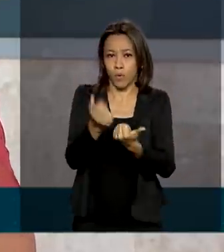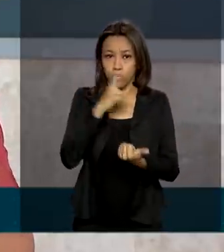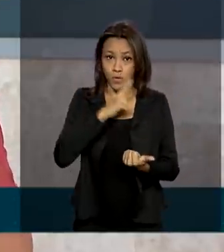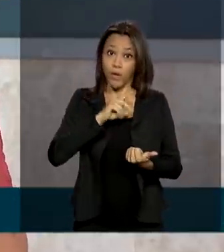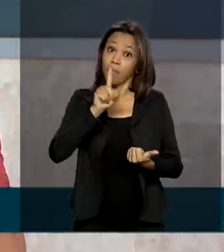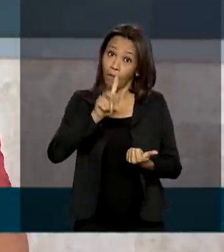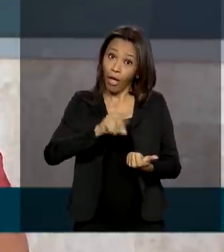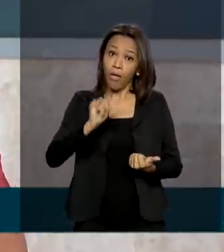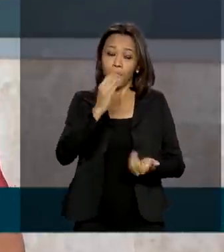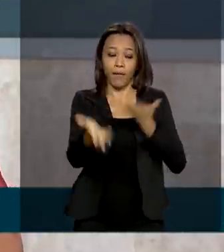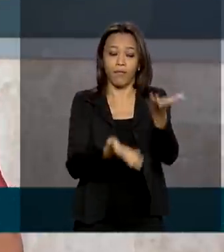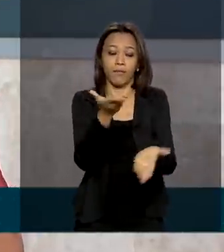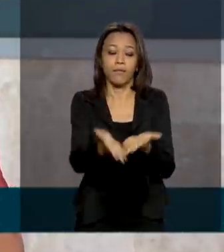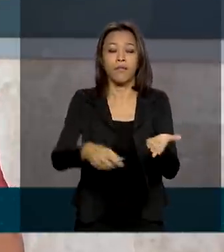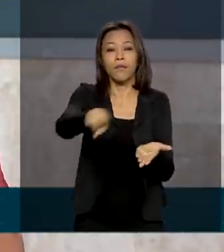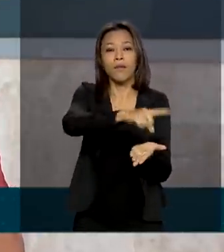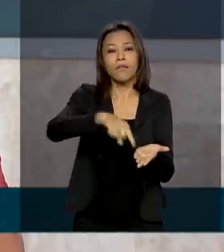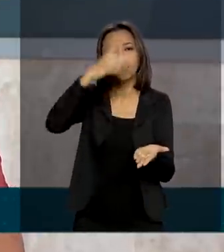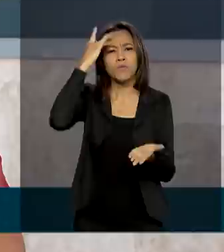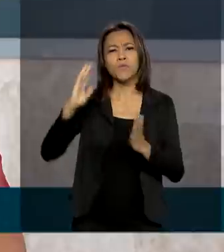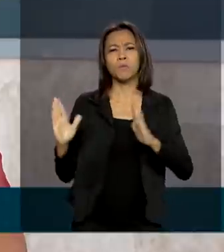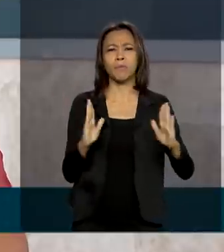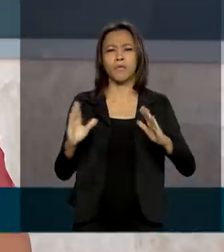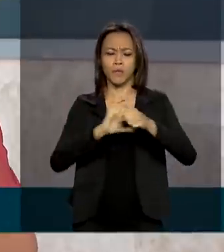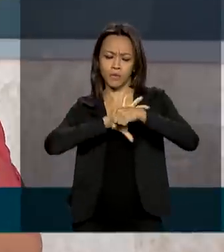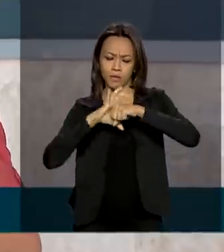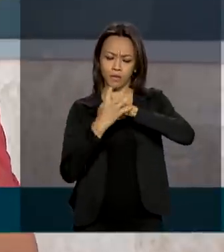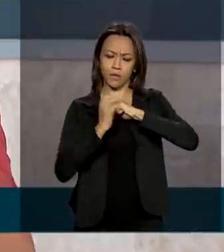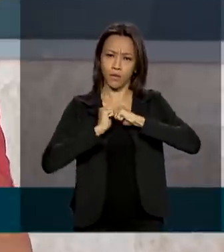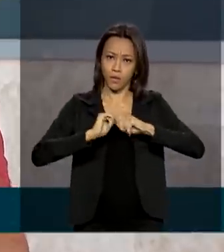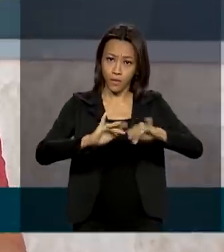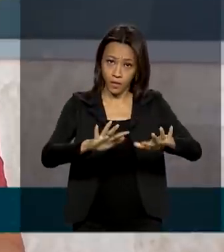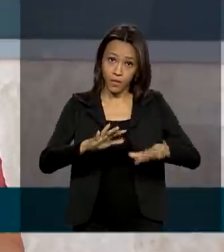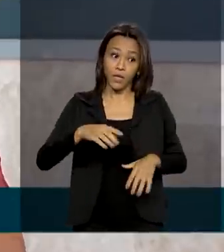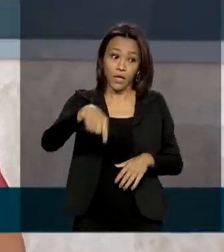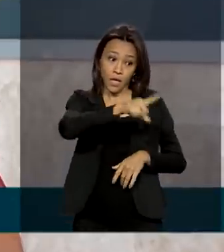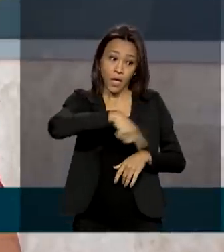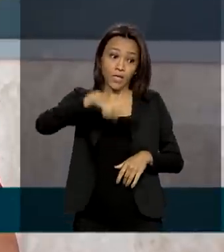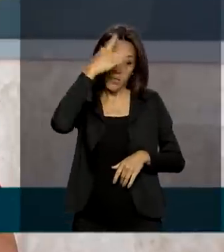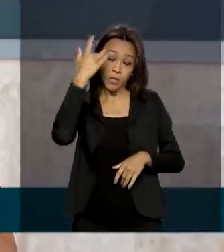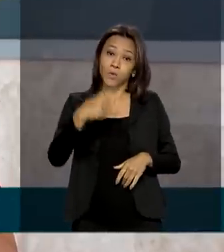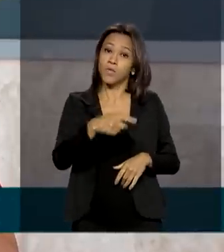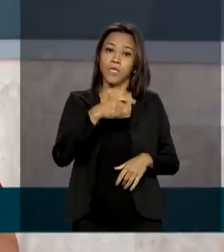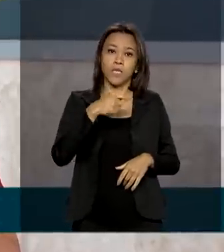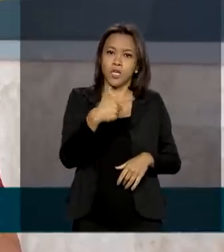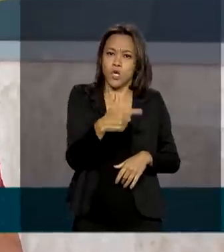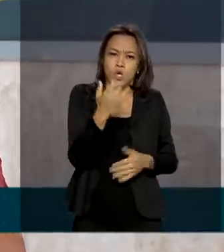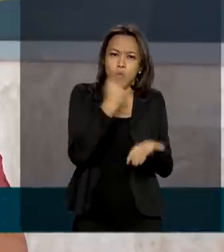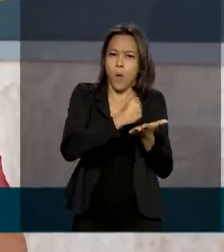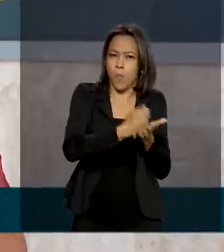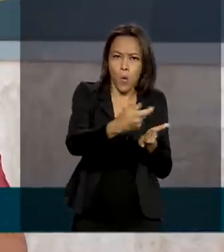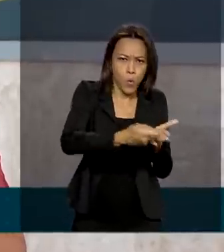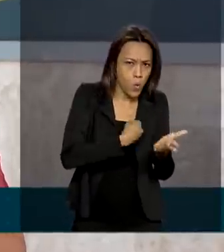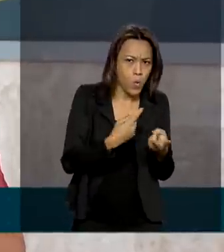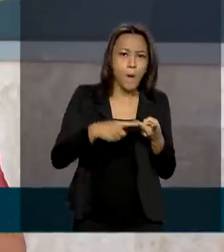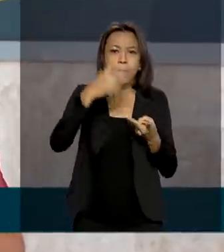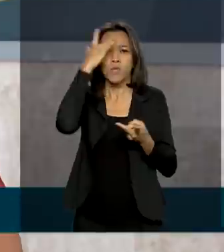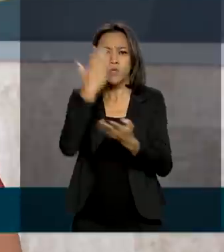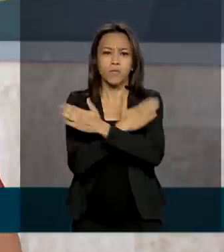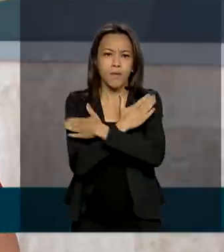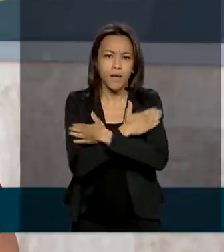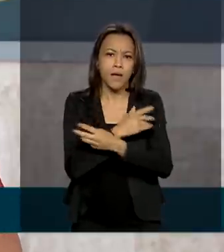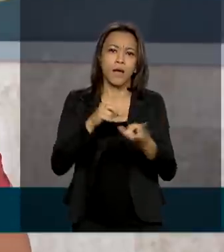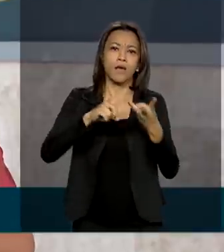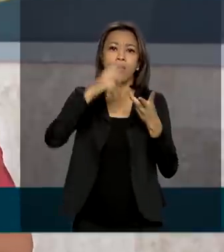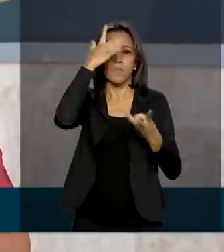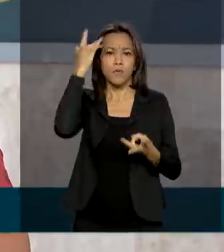as pessoas mais afetadas durante a pandemia do novo coronavírus. Os trabalhadores informais, as pessoas que ficaram desempregadas, também os beneficiários